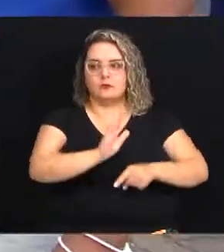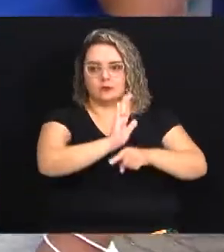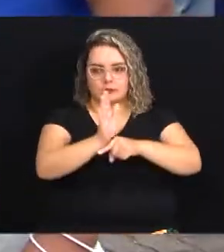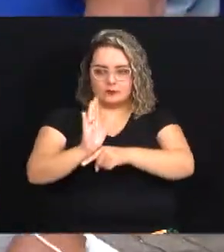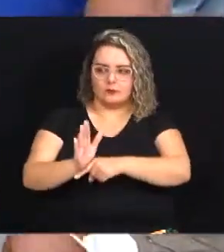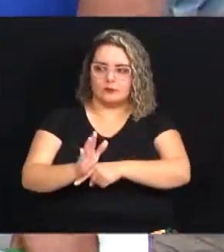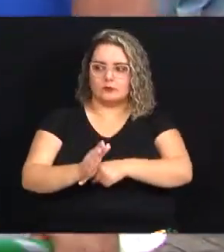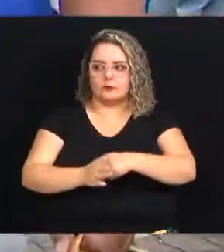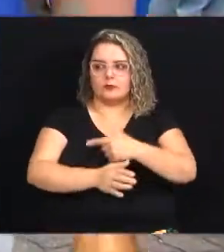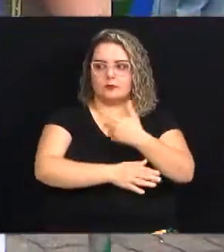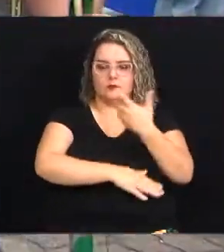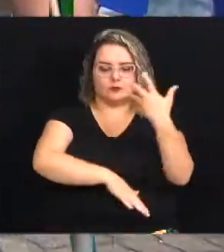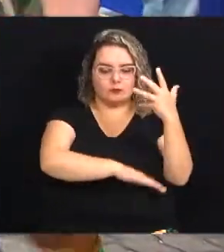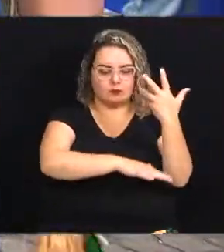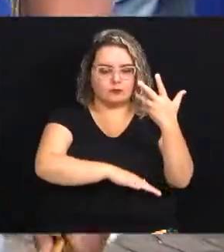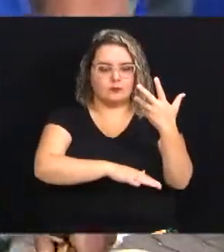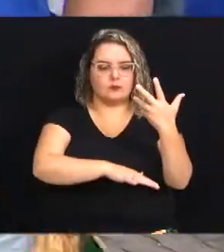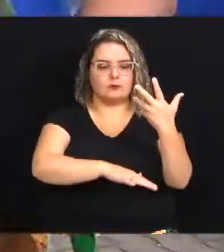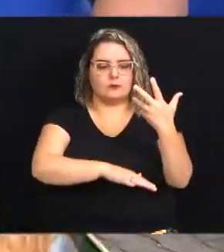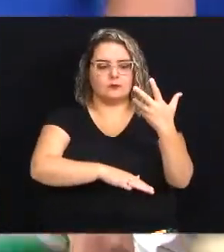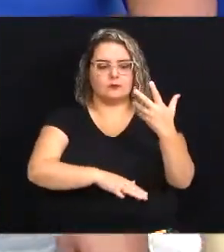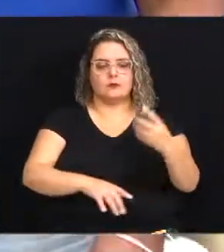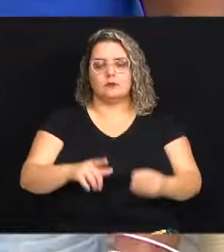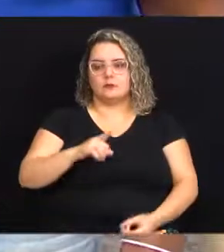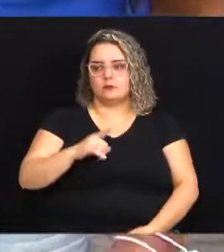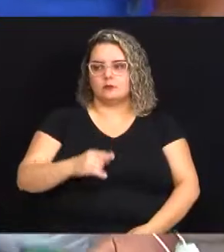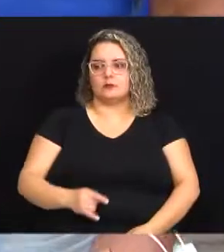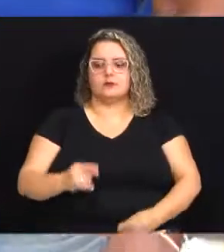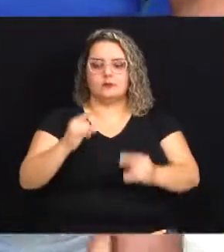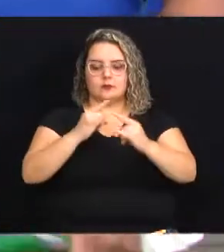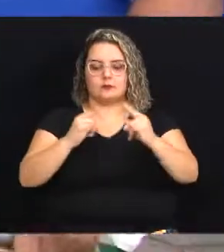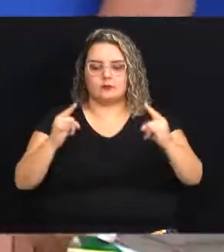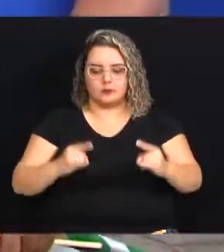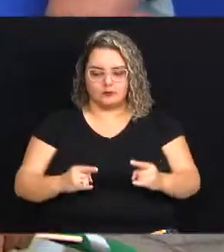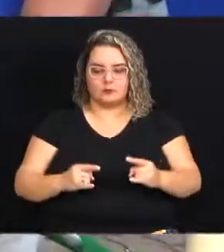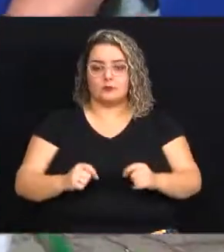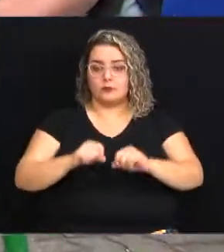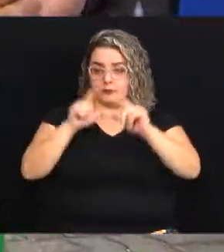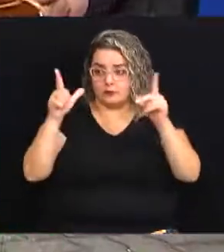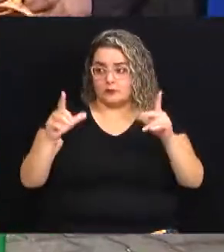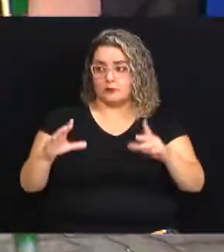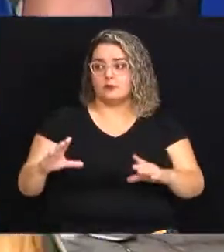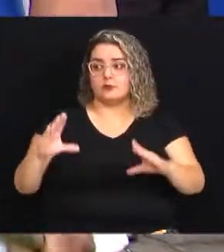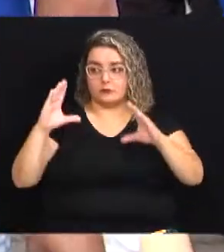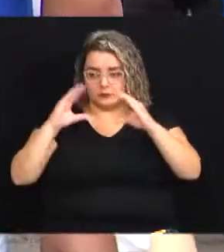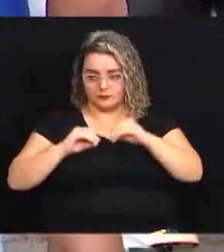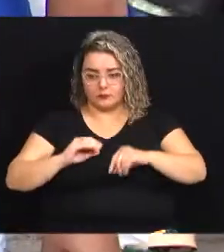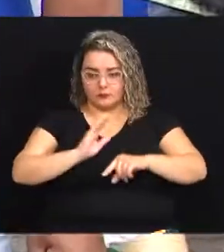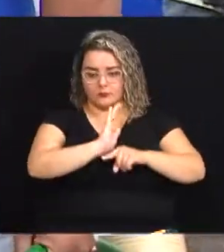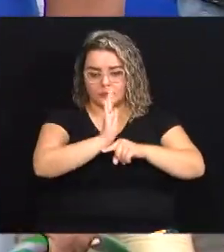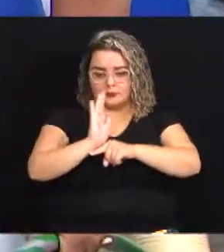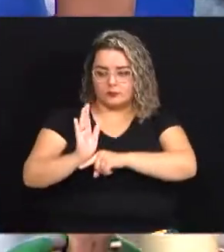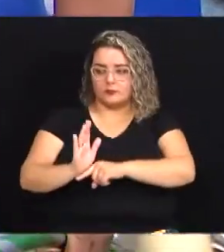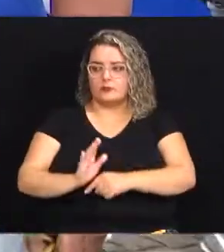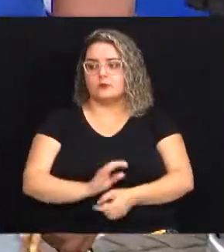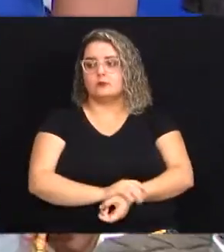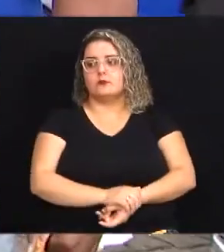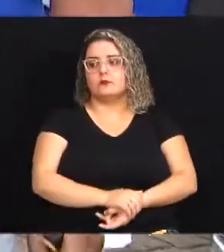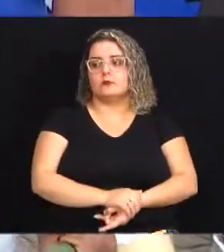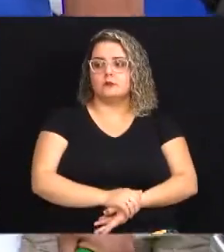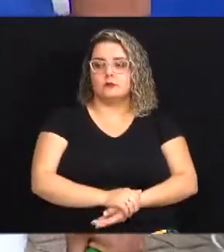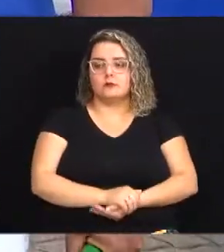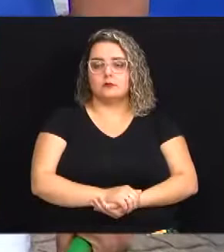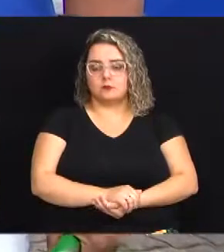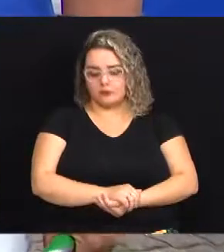na praça rolava a feira de manhã junto com as entidades e a noite rolava o cinema aí